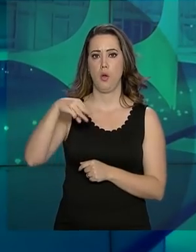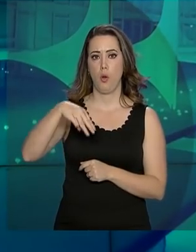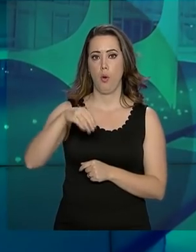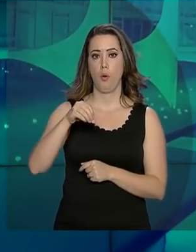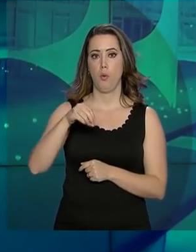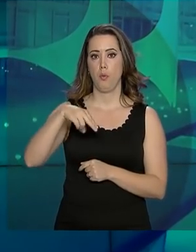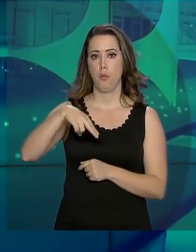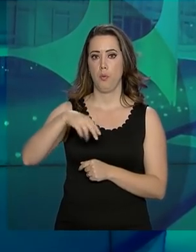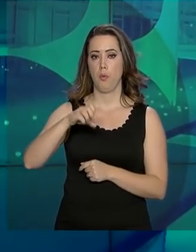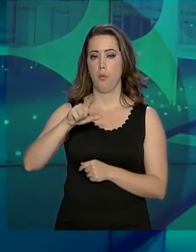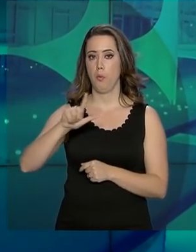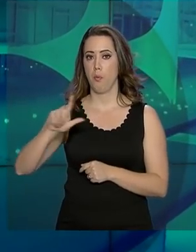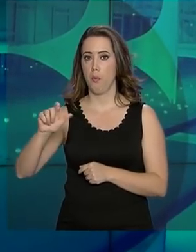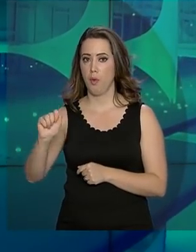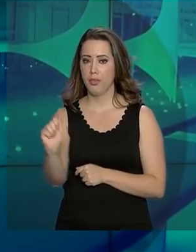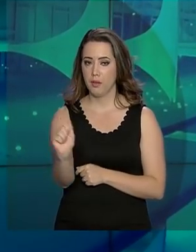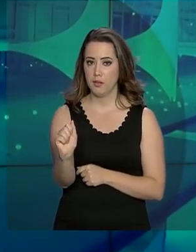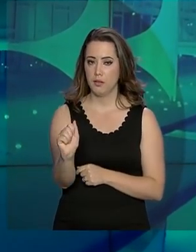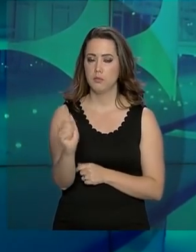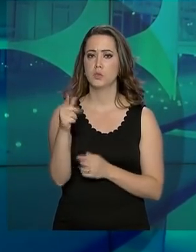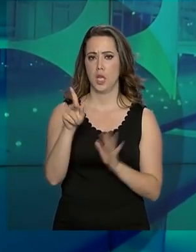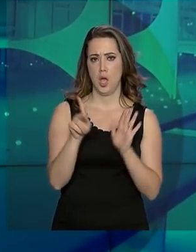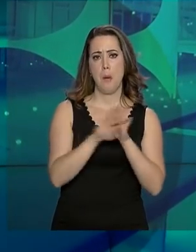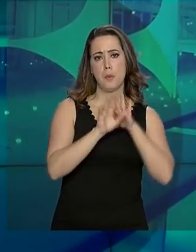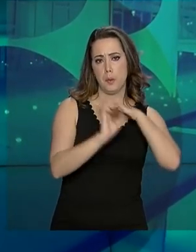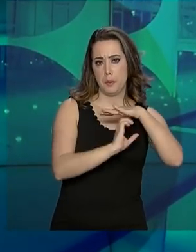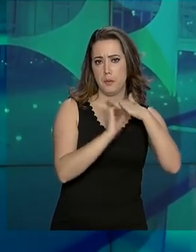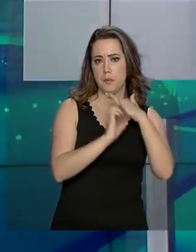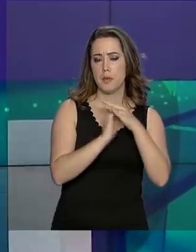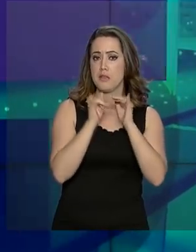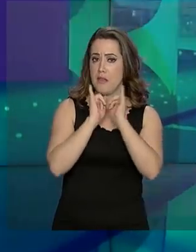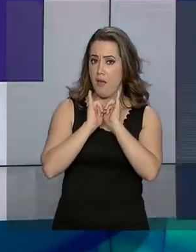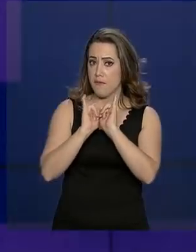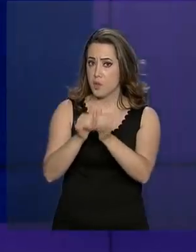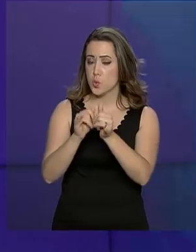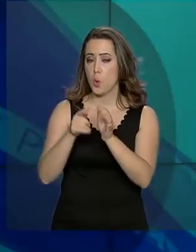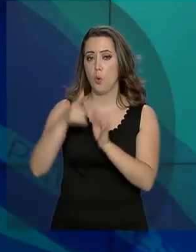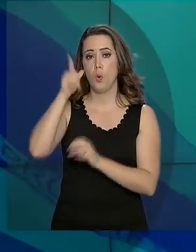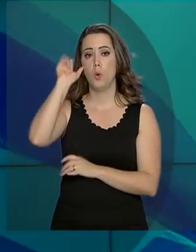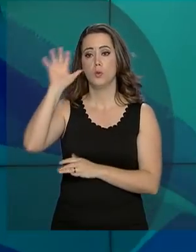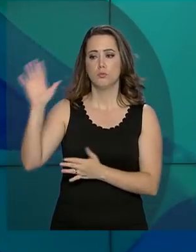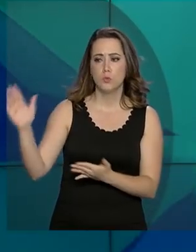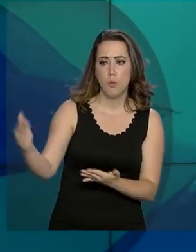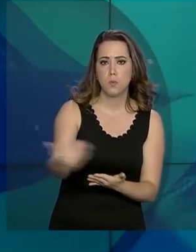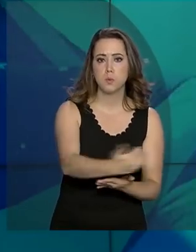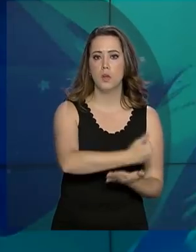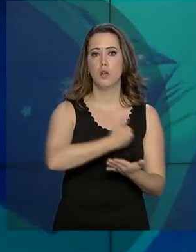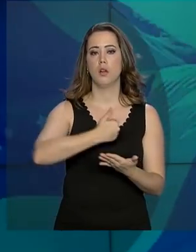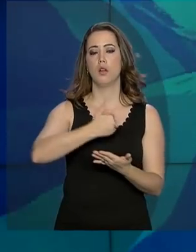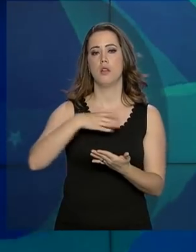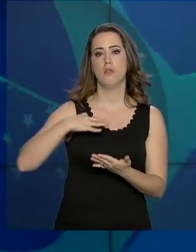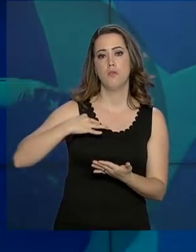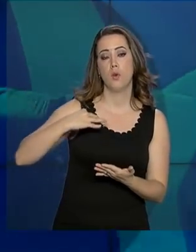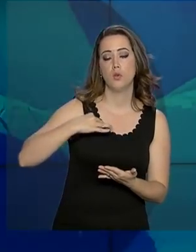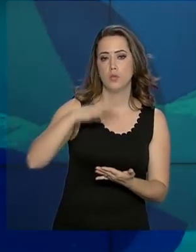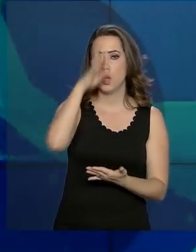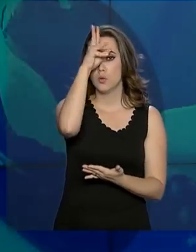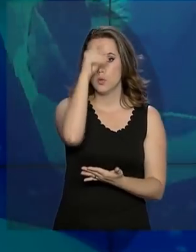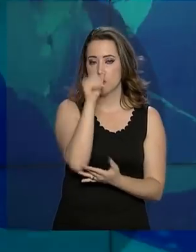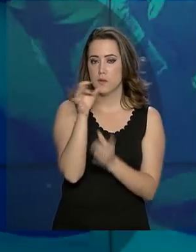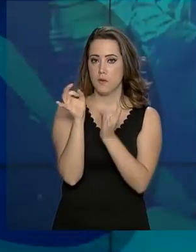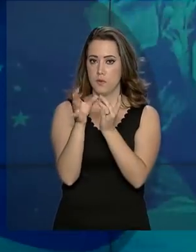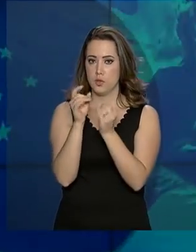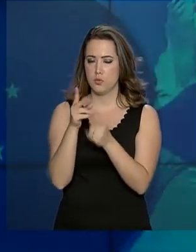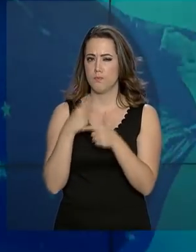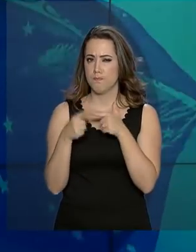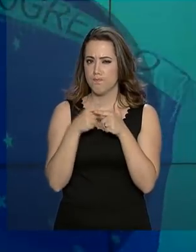empresa BRF, dona da marca Perdigão, comunicou ontem um recolhimento voluntário dos frangos. O problema